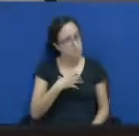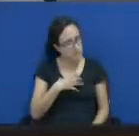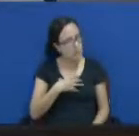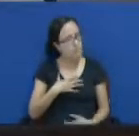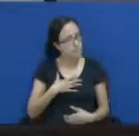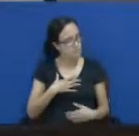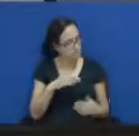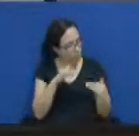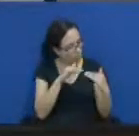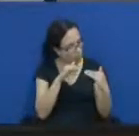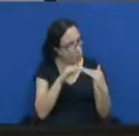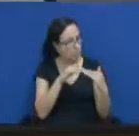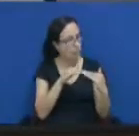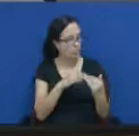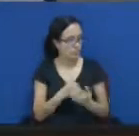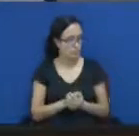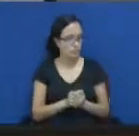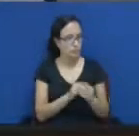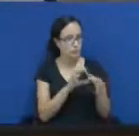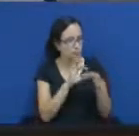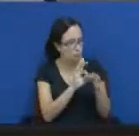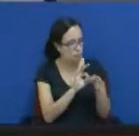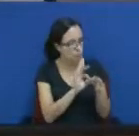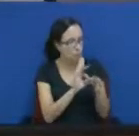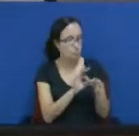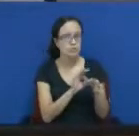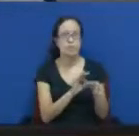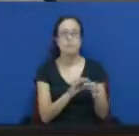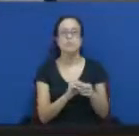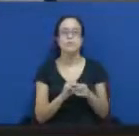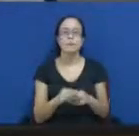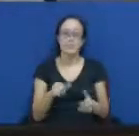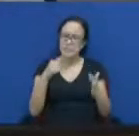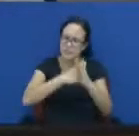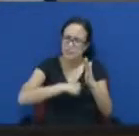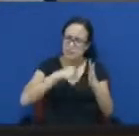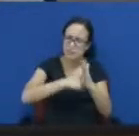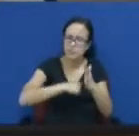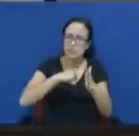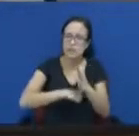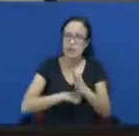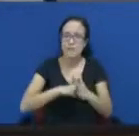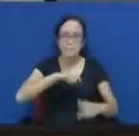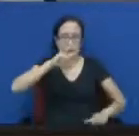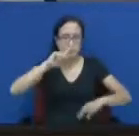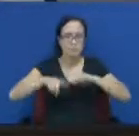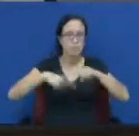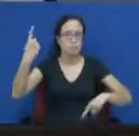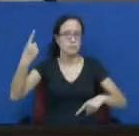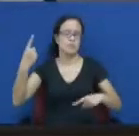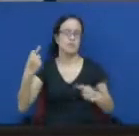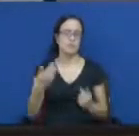estaremos ao lado de vocês para fazer essa batalha, essa luta e buscar reverter essa situação.